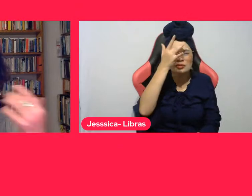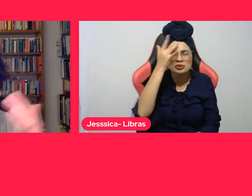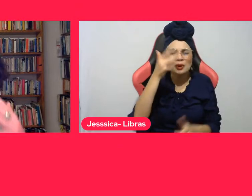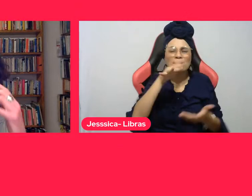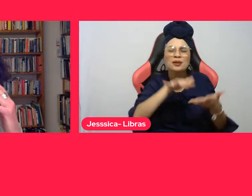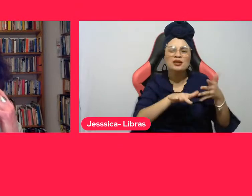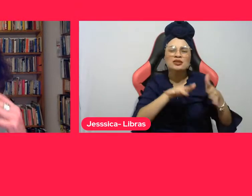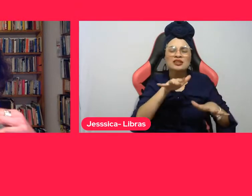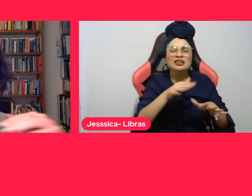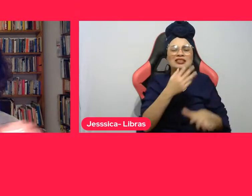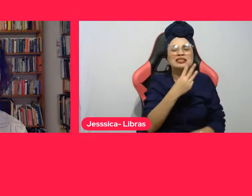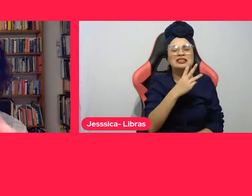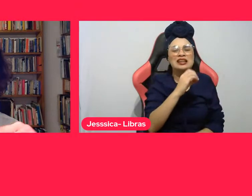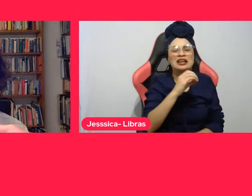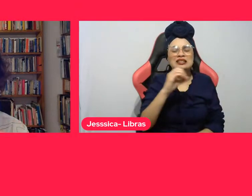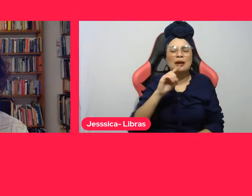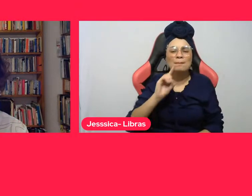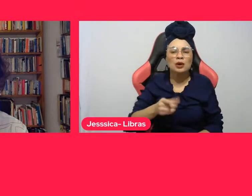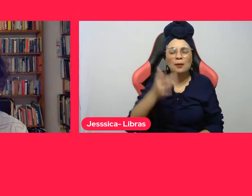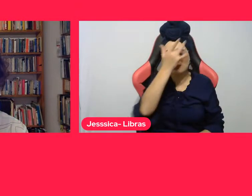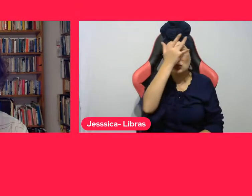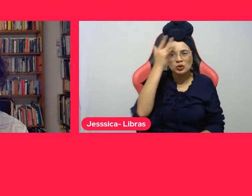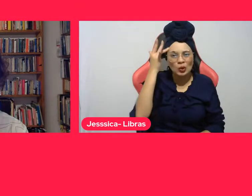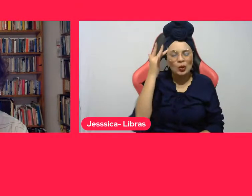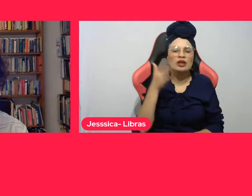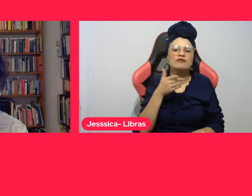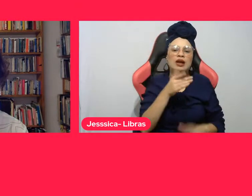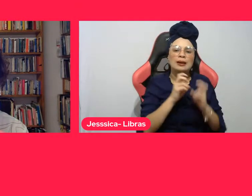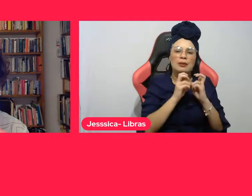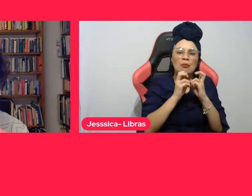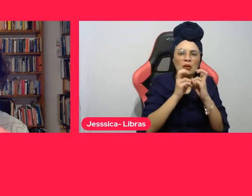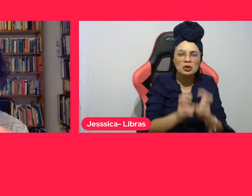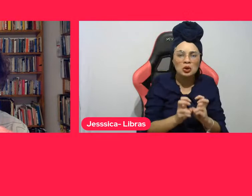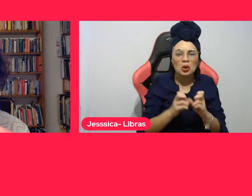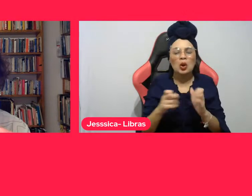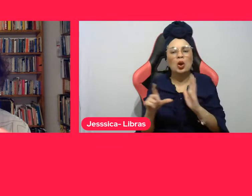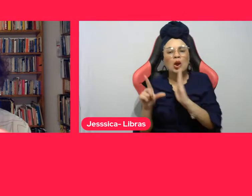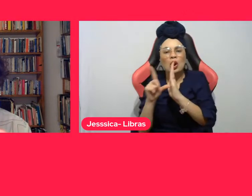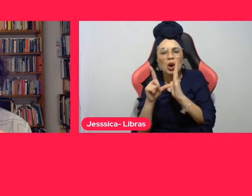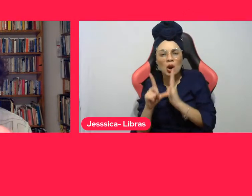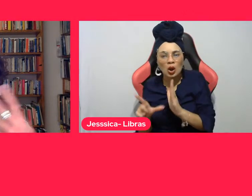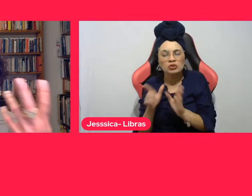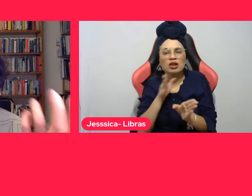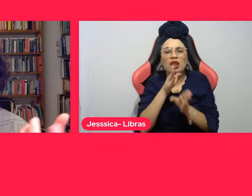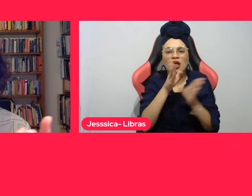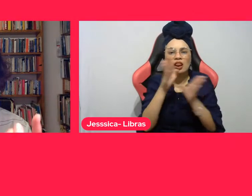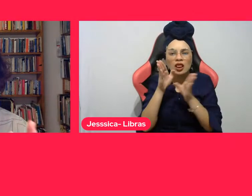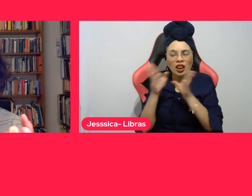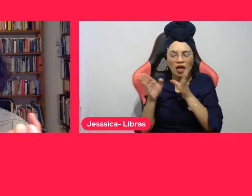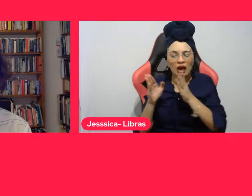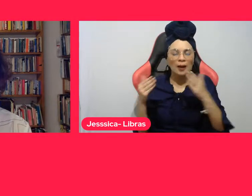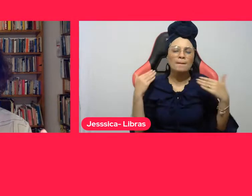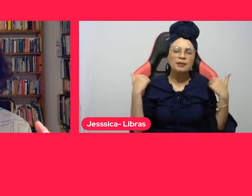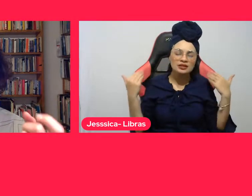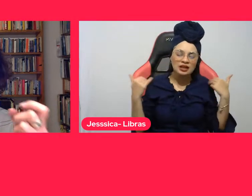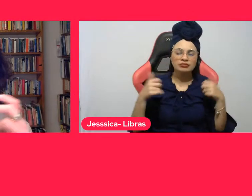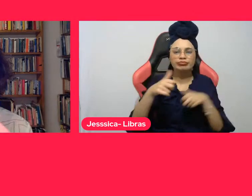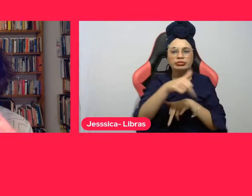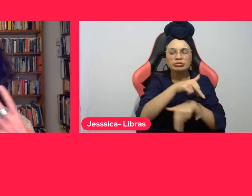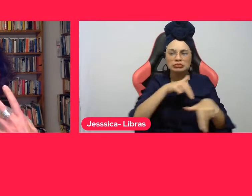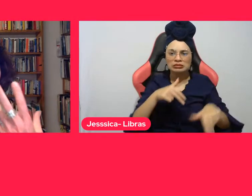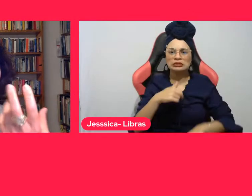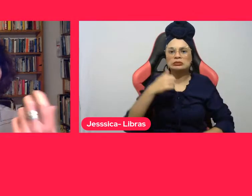trens, seja no metrô ou nas ruas comerciais do entorno. A gente sabe que as cidades,